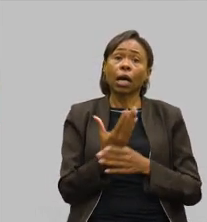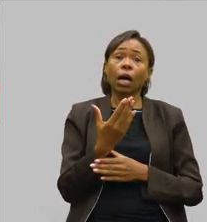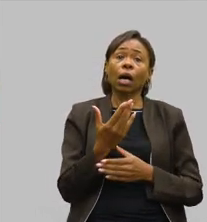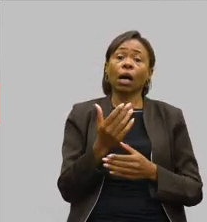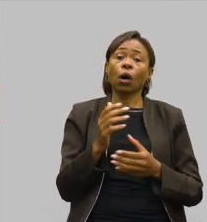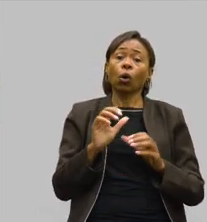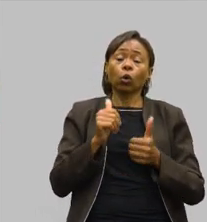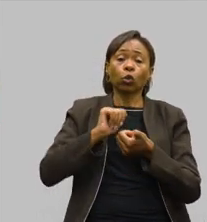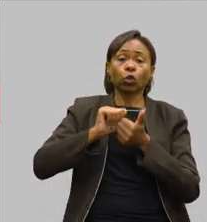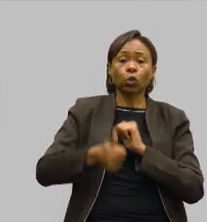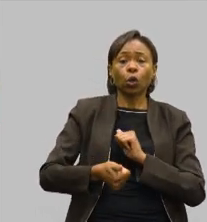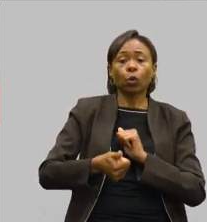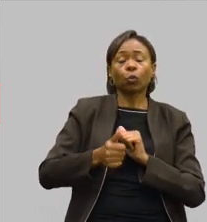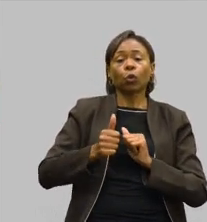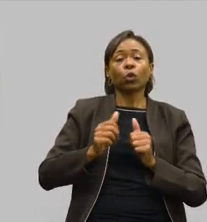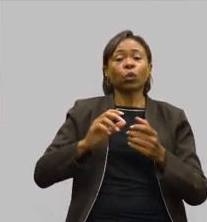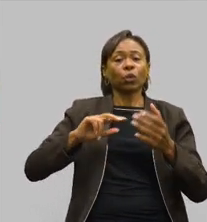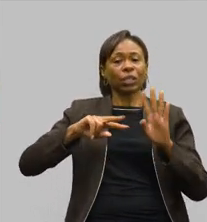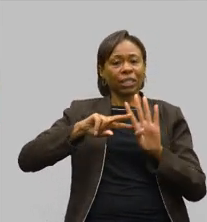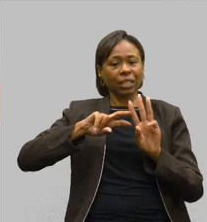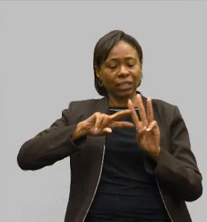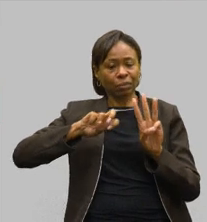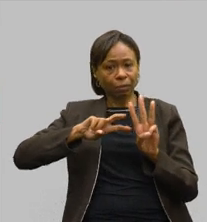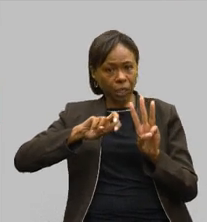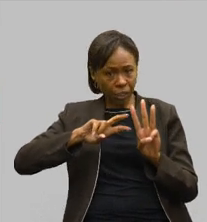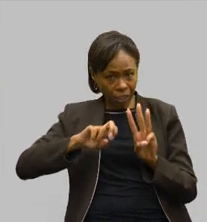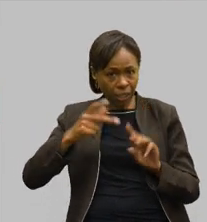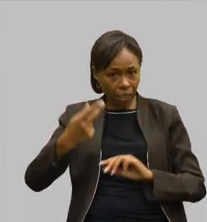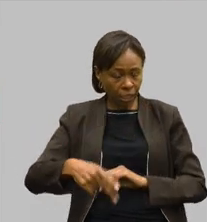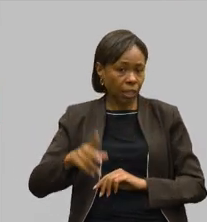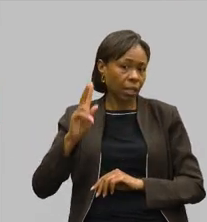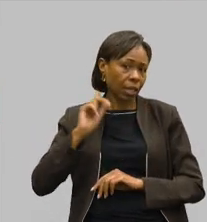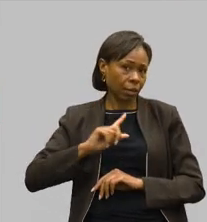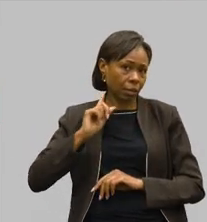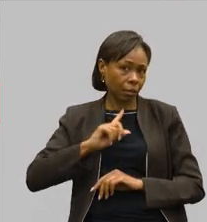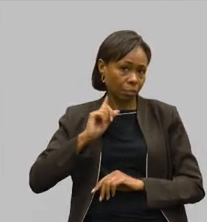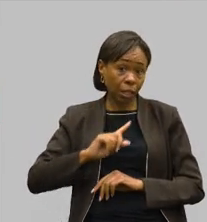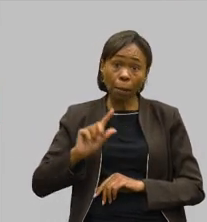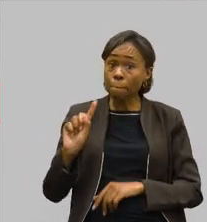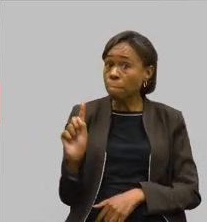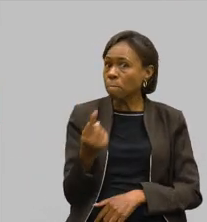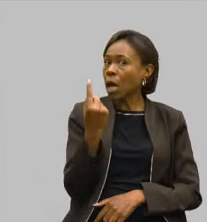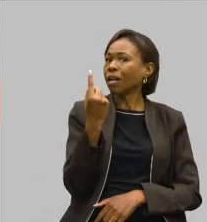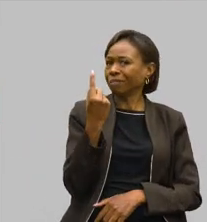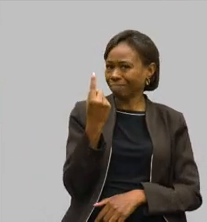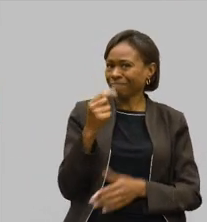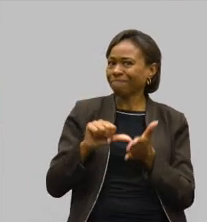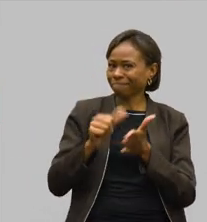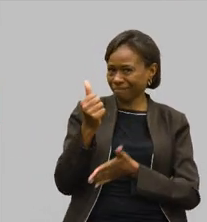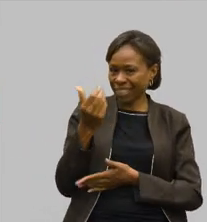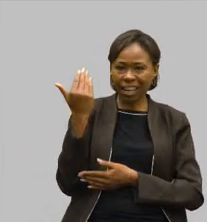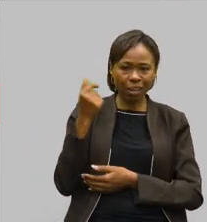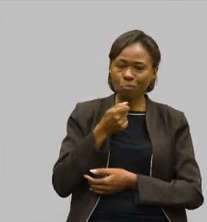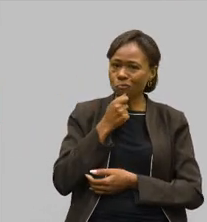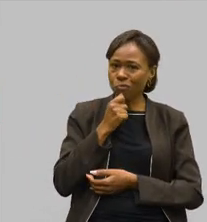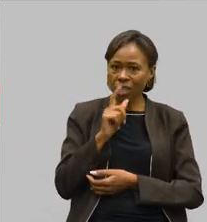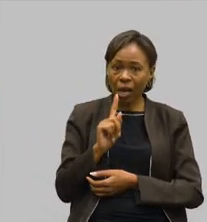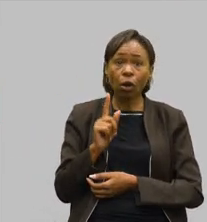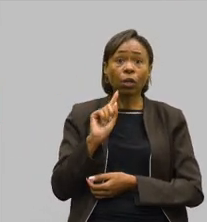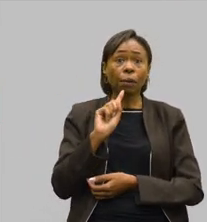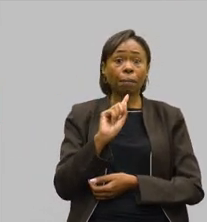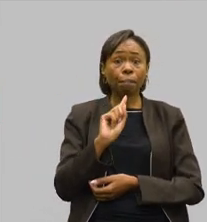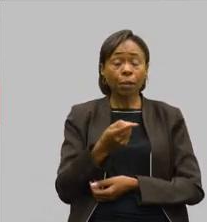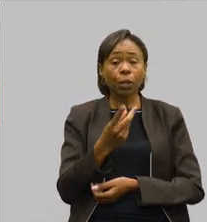Indígenas de Minas Gerais, também um projeto pioneiro que não tinha sido executado anteriormente, em que nós conseguimos envolver 1.300